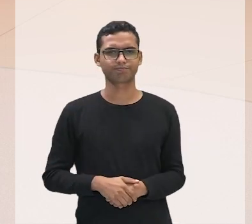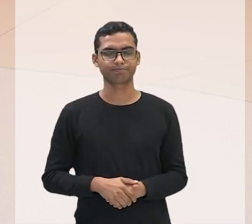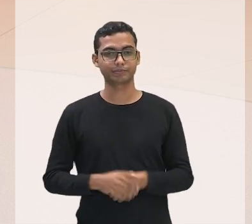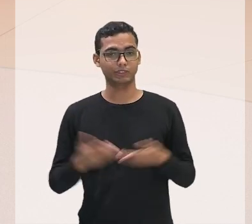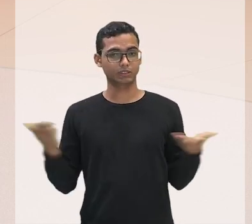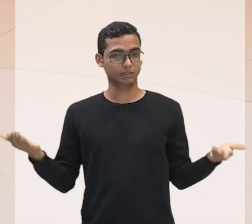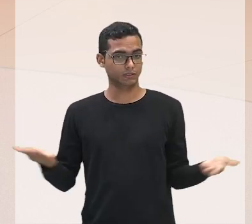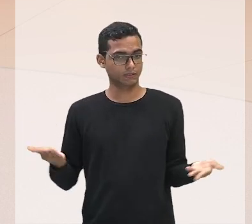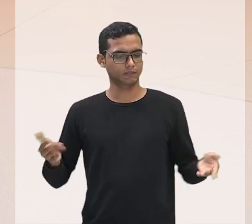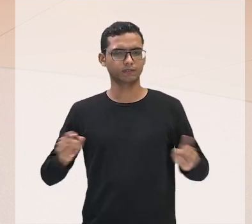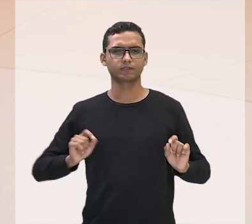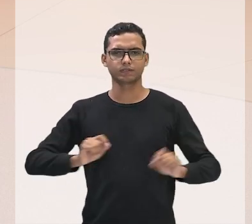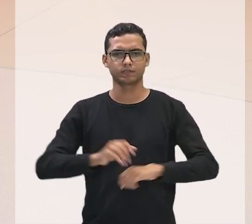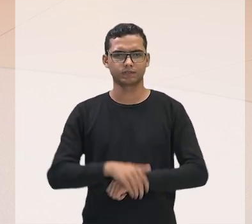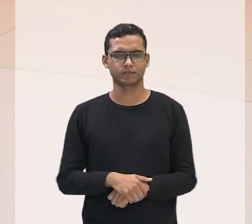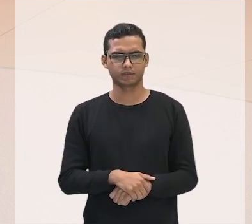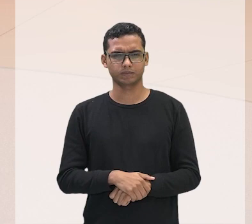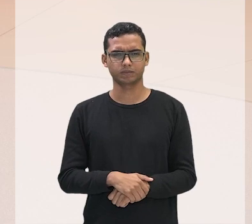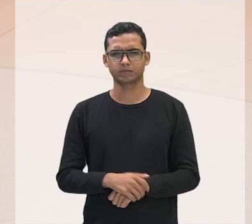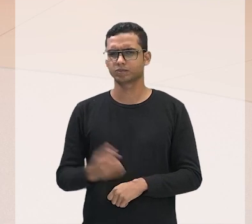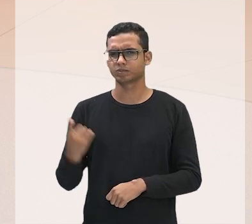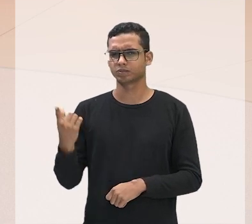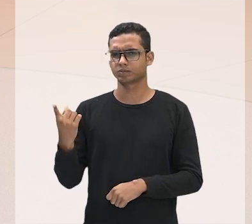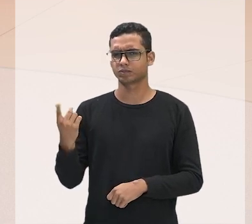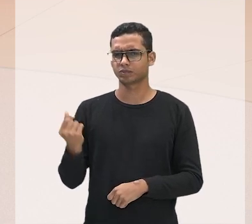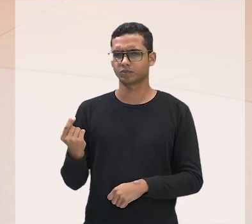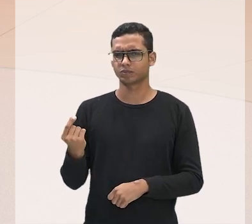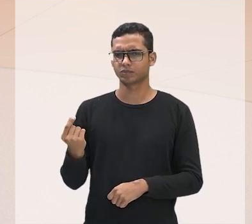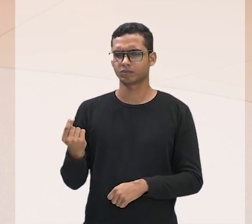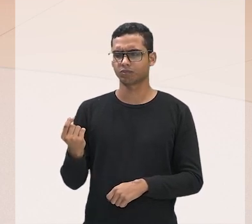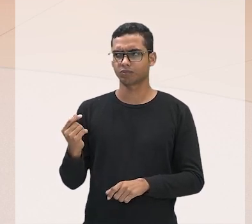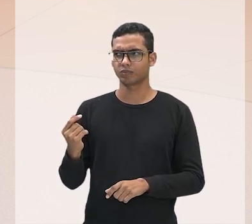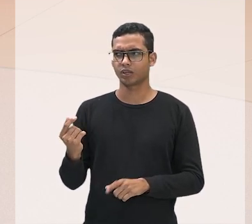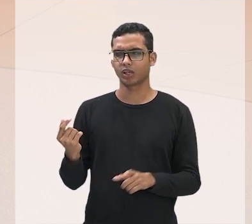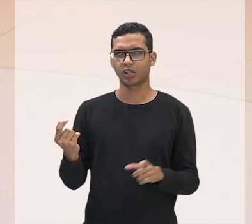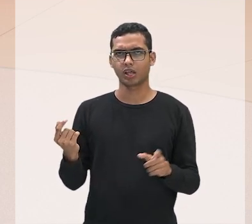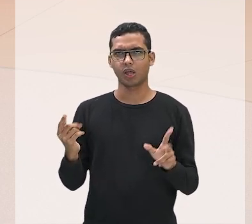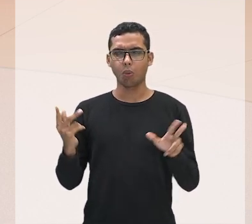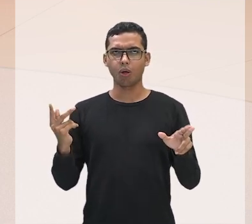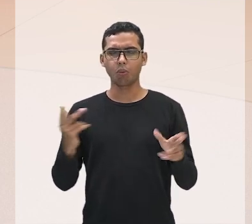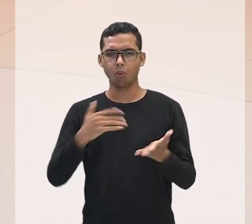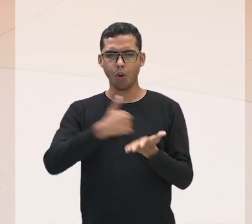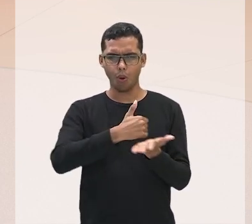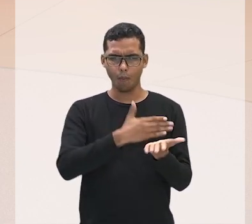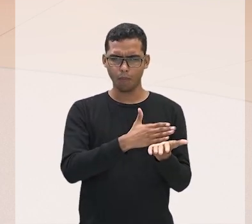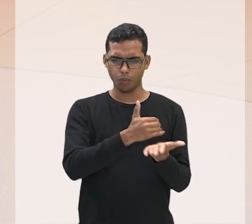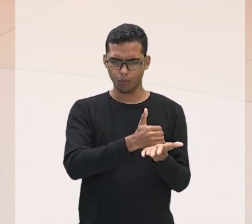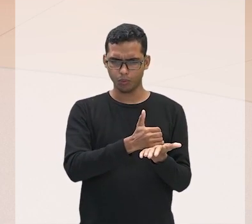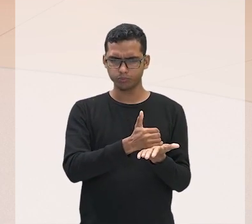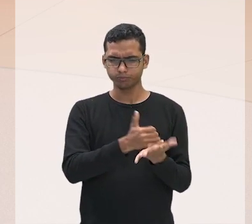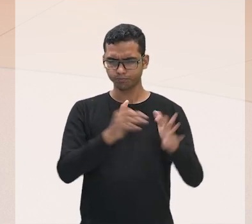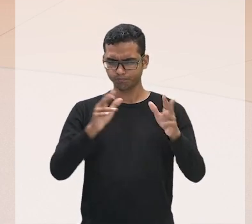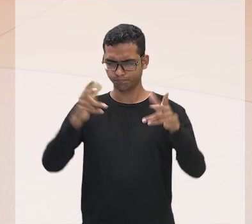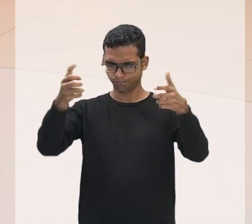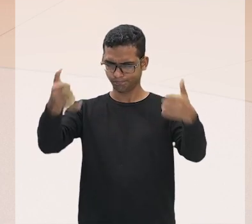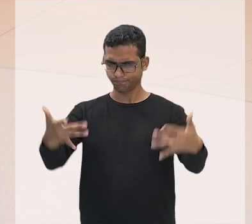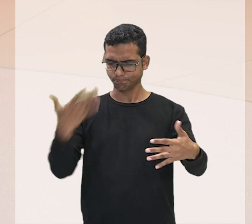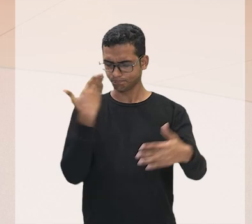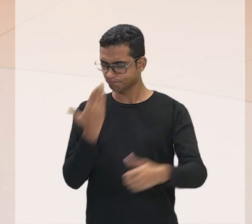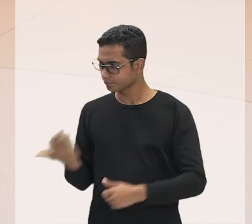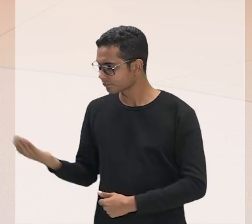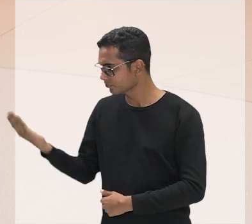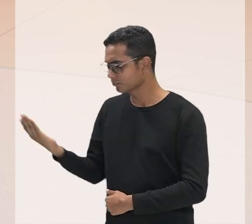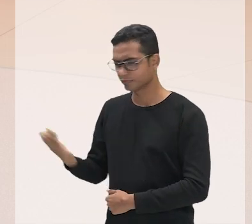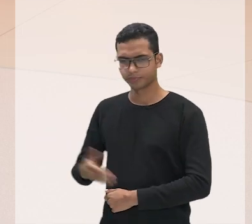país é como se fosse um bolo. Eu vou mostrar para vocês agora aqui que essa divisão, essa concentração de renda no Brasil,